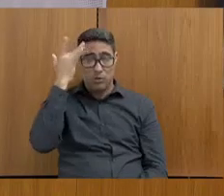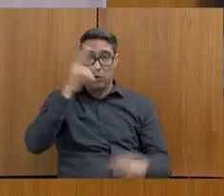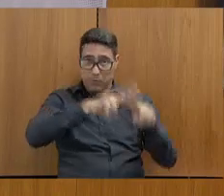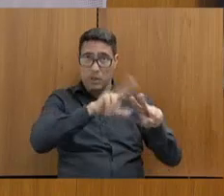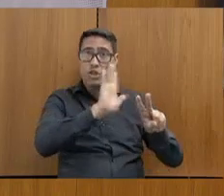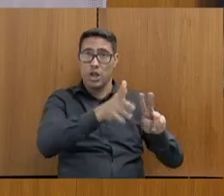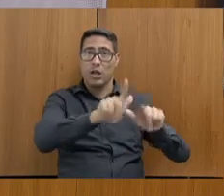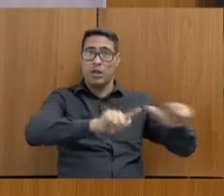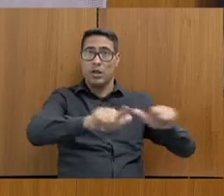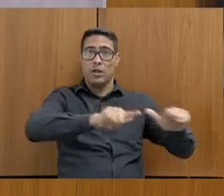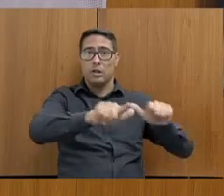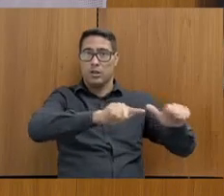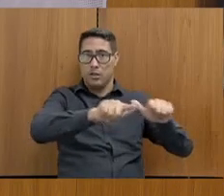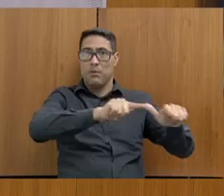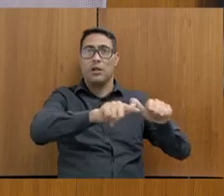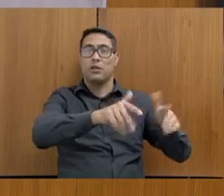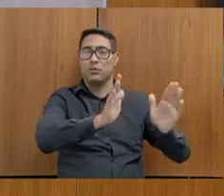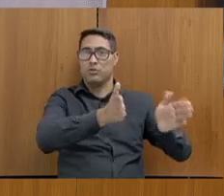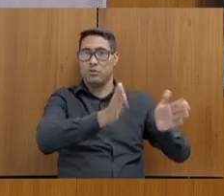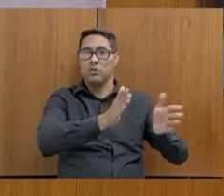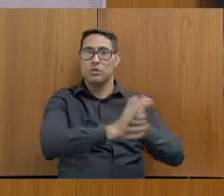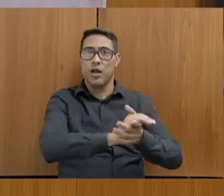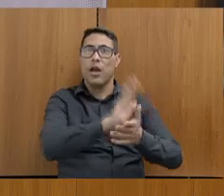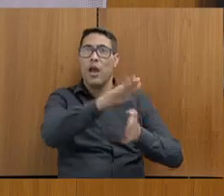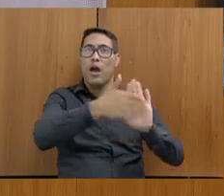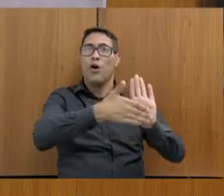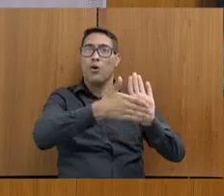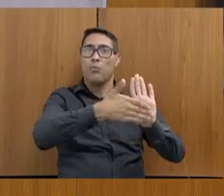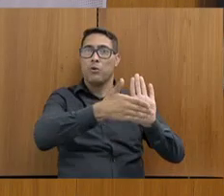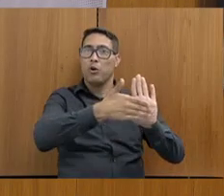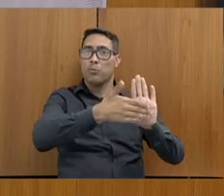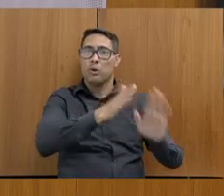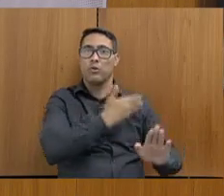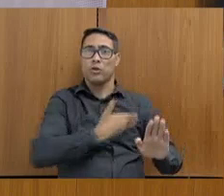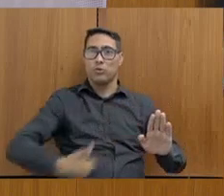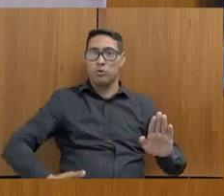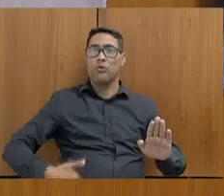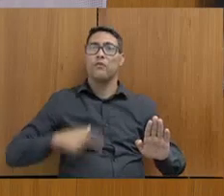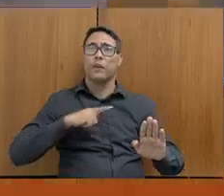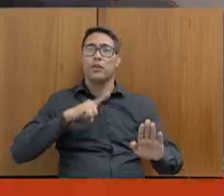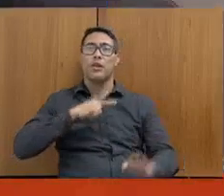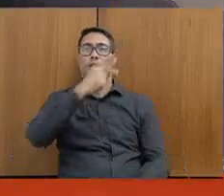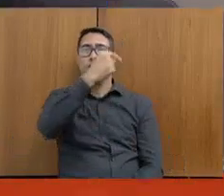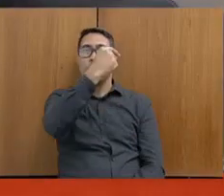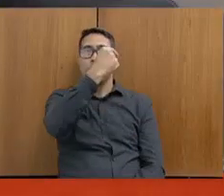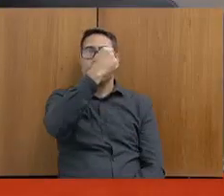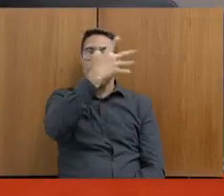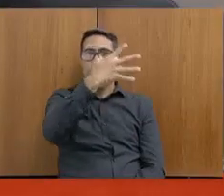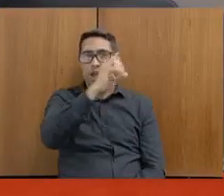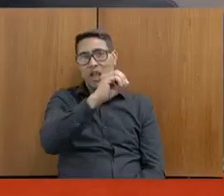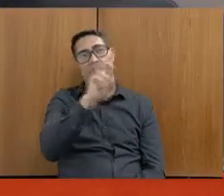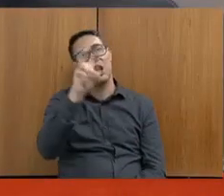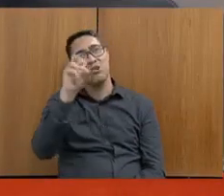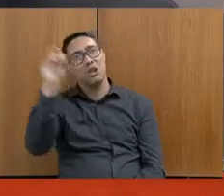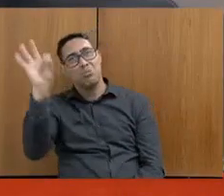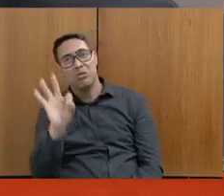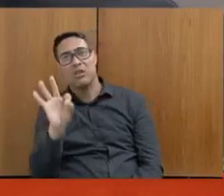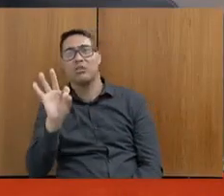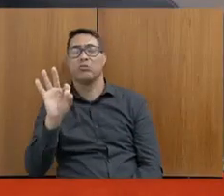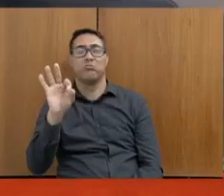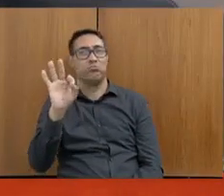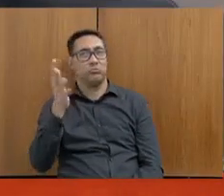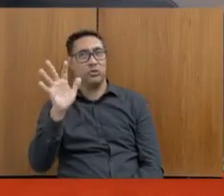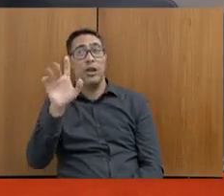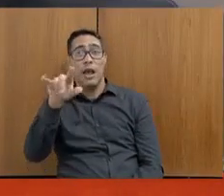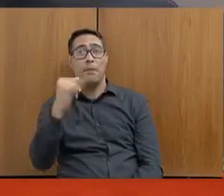eu me reuni com o senhor no seu gabinete, é proposta nossa, é proposta do governo chegar pelo menos a 40%, 50% até o final desse mandato, porque é